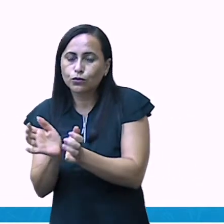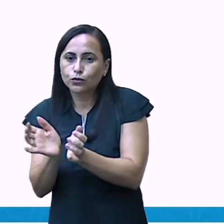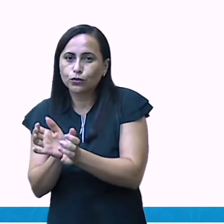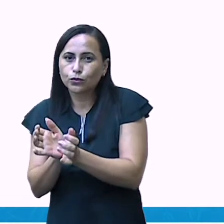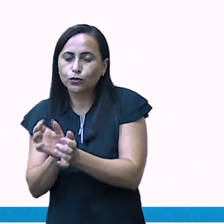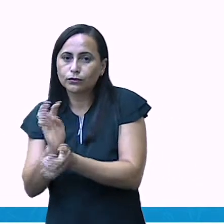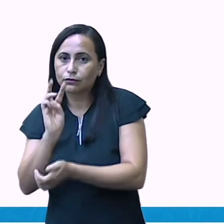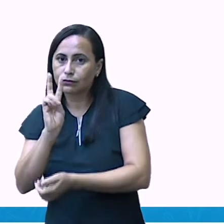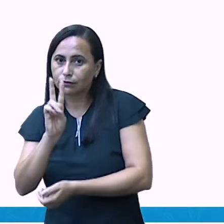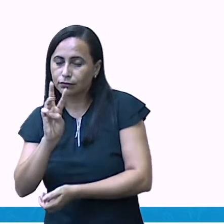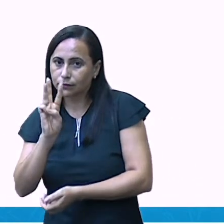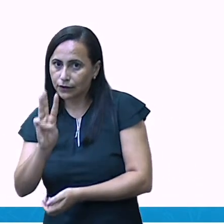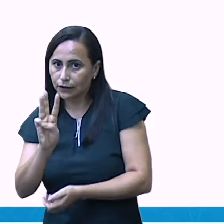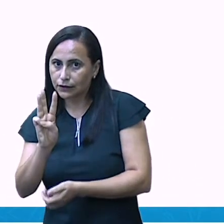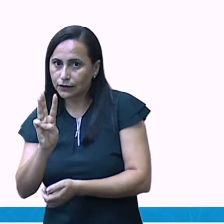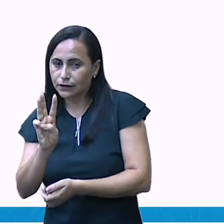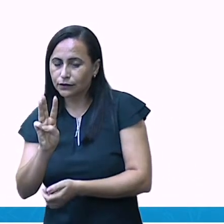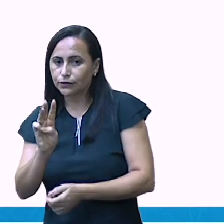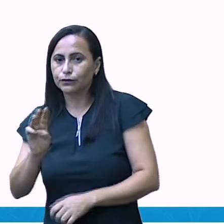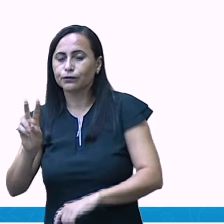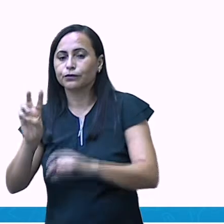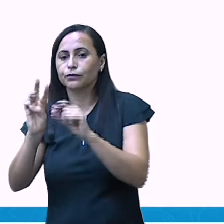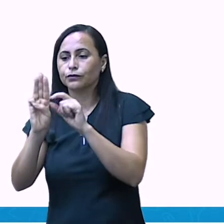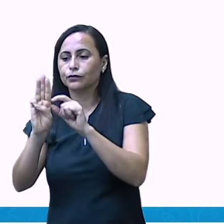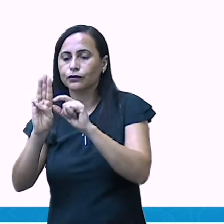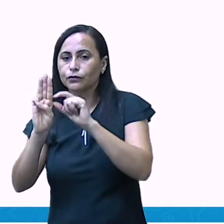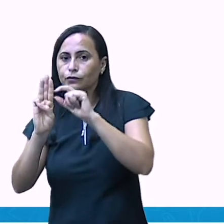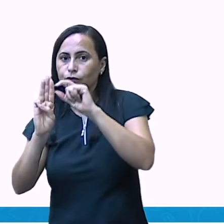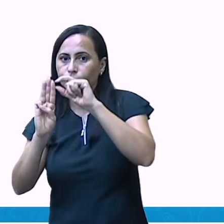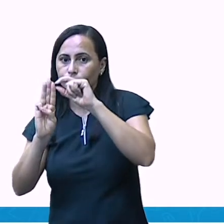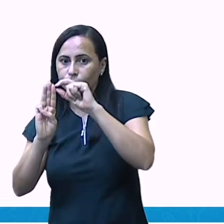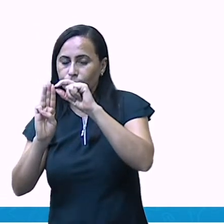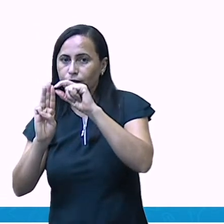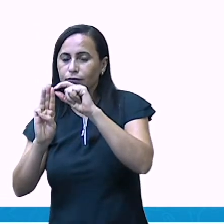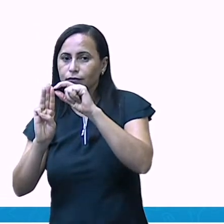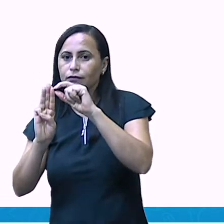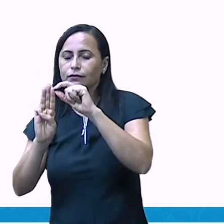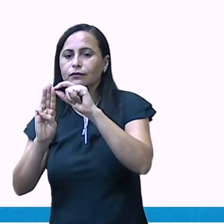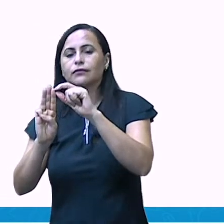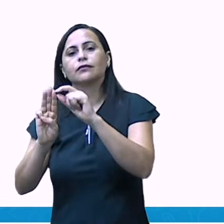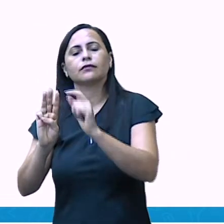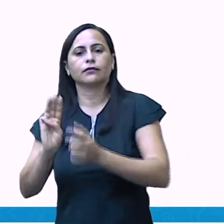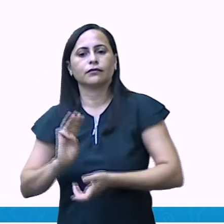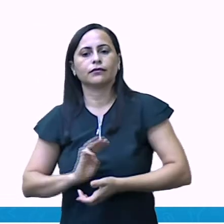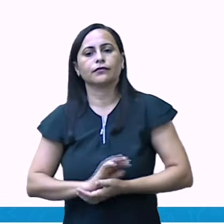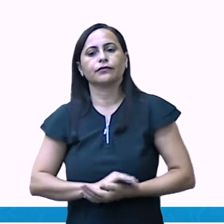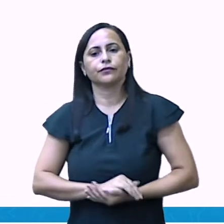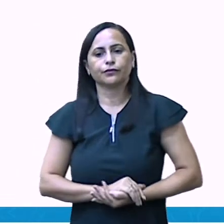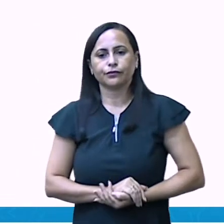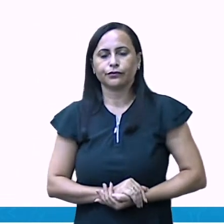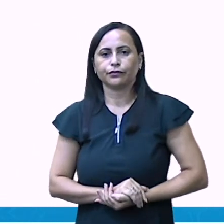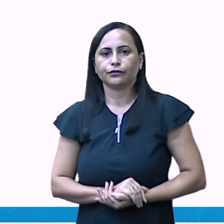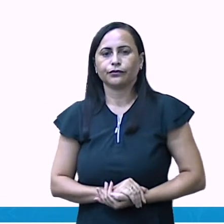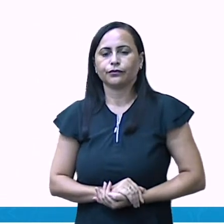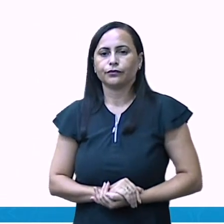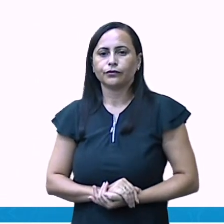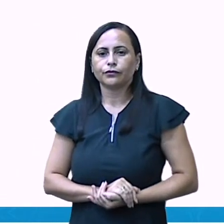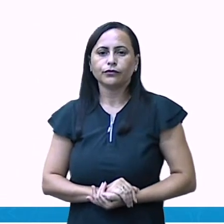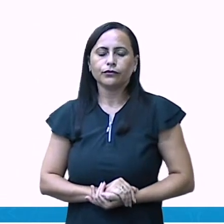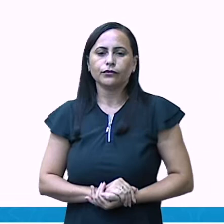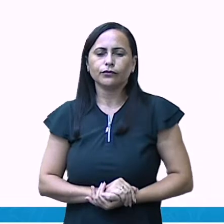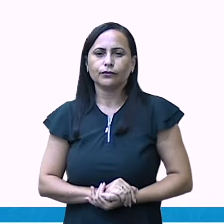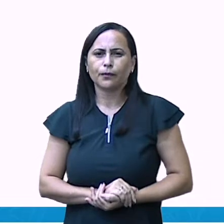Número 3, três ordens. Unidade, dezena e centena.